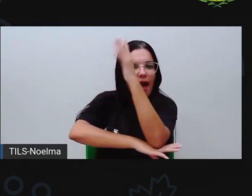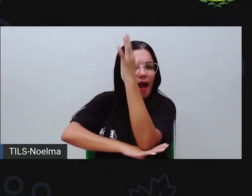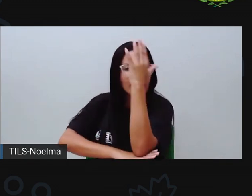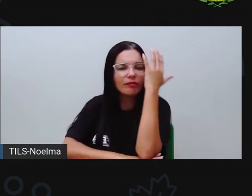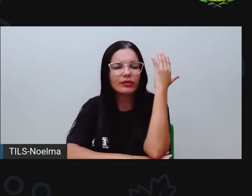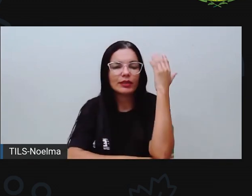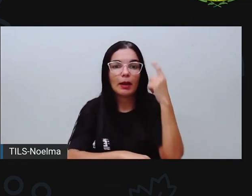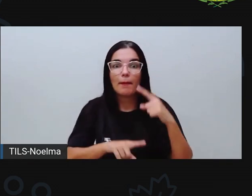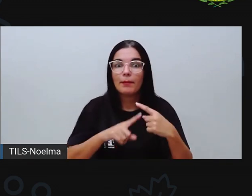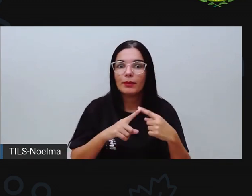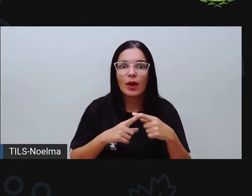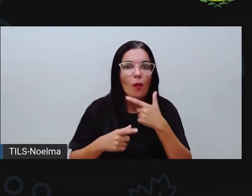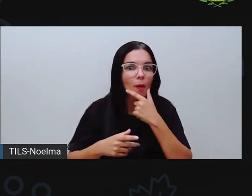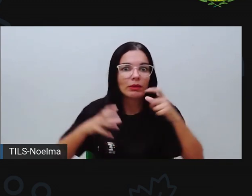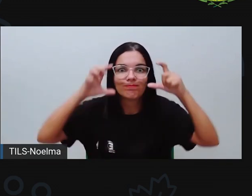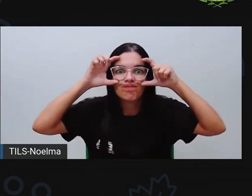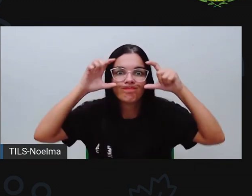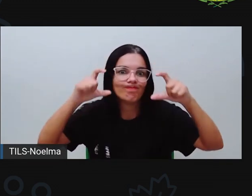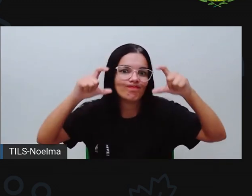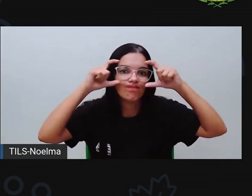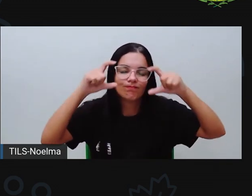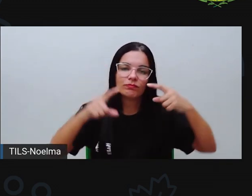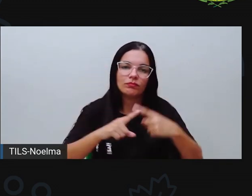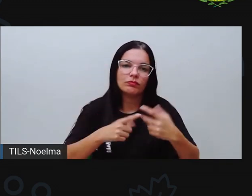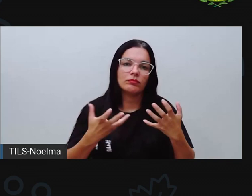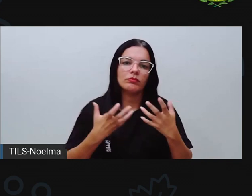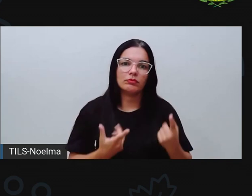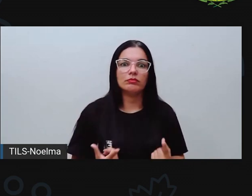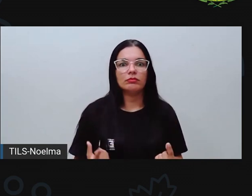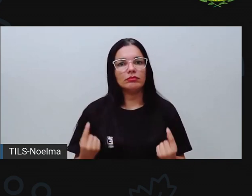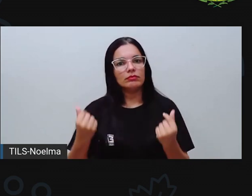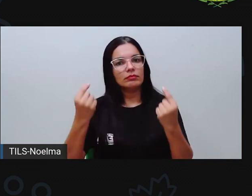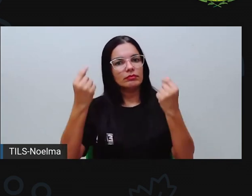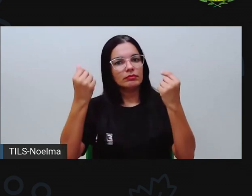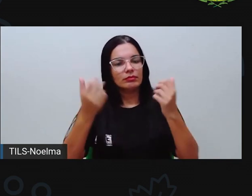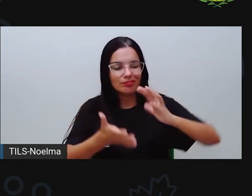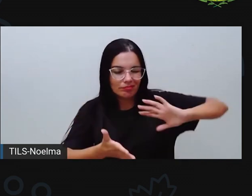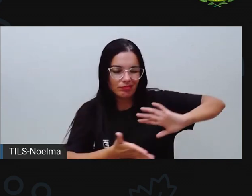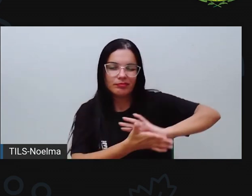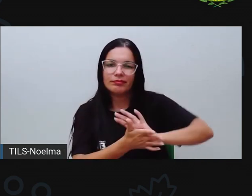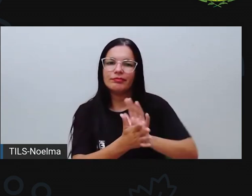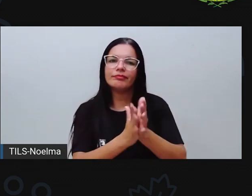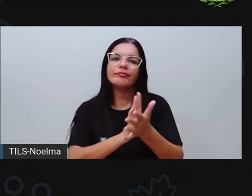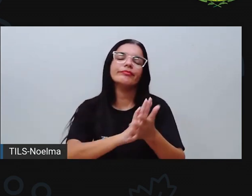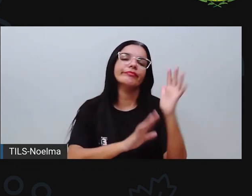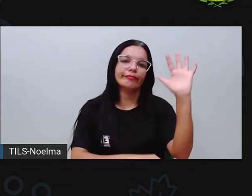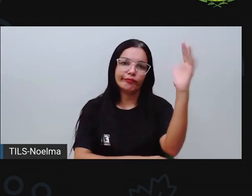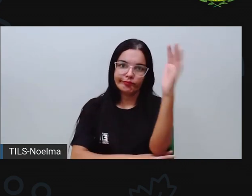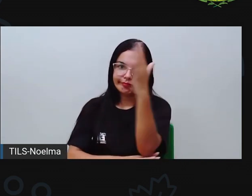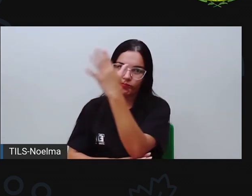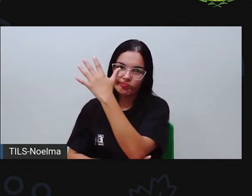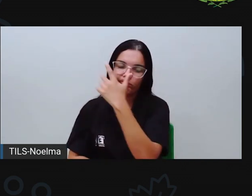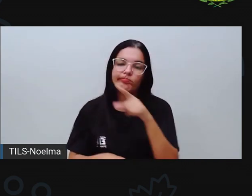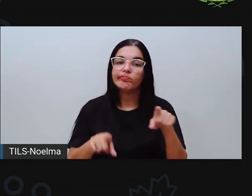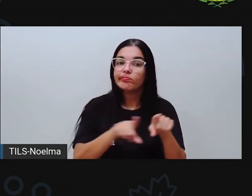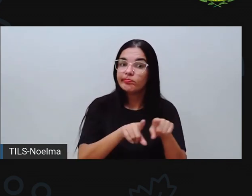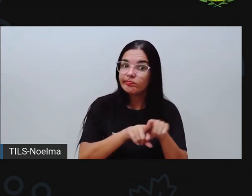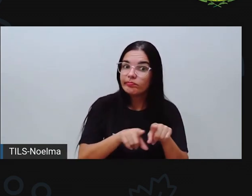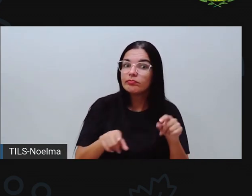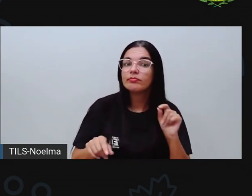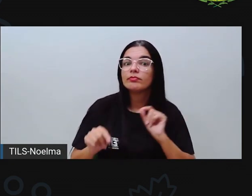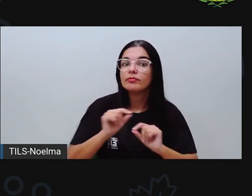o homem querer enriquecer aí, de certa forma, maltratando e agredindo a natureza, né, que vai interferir aí,